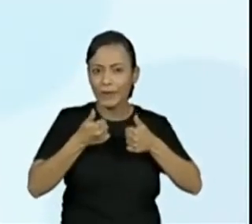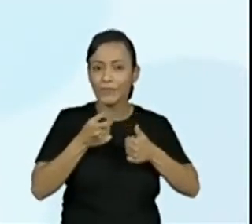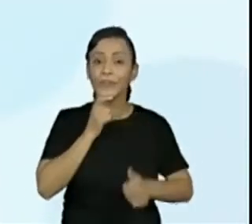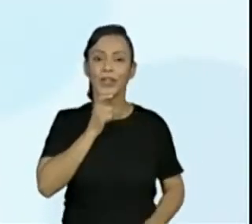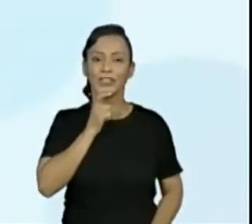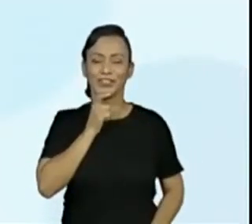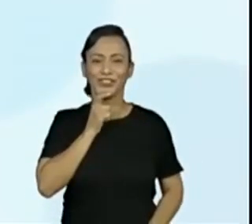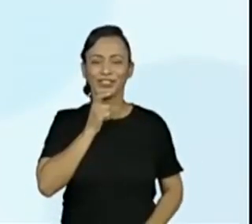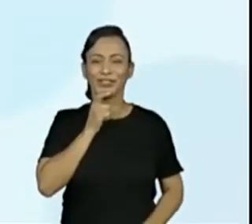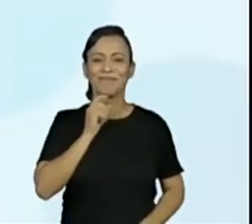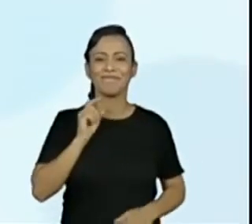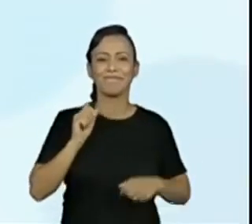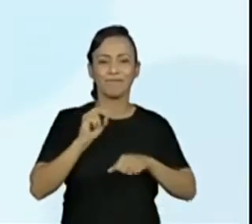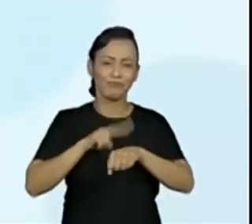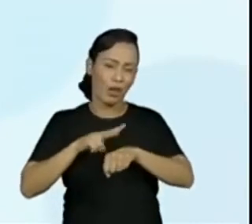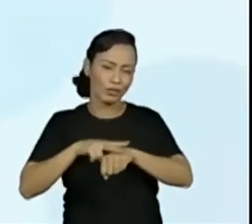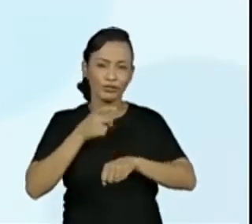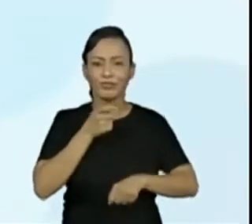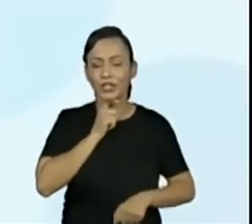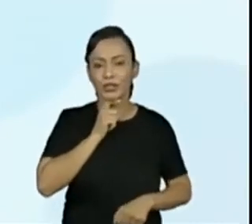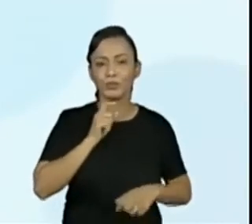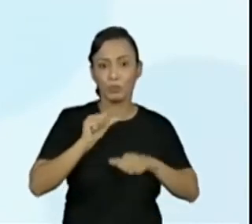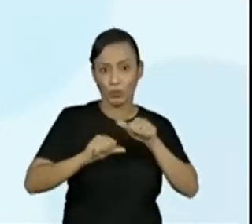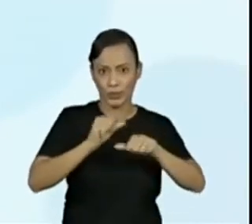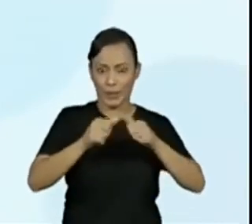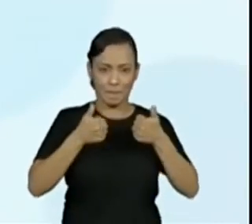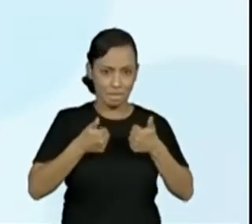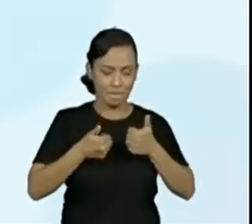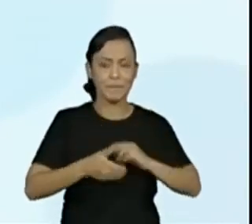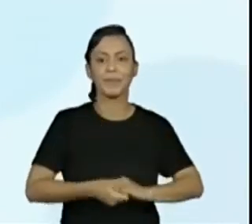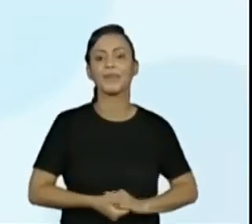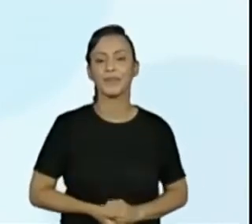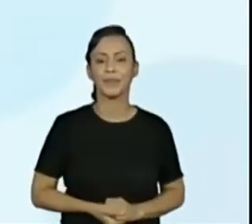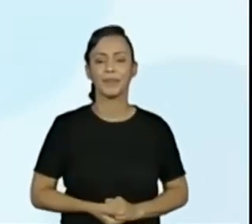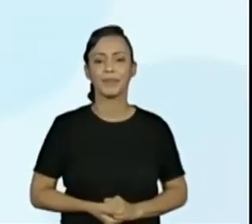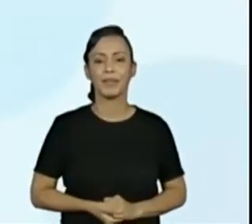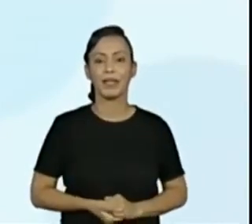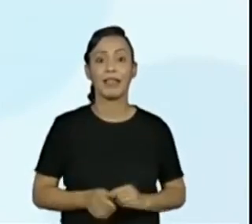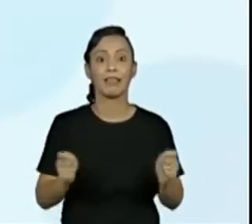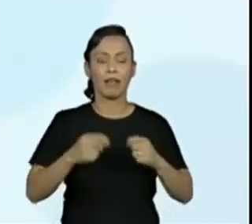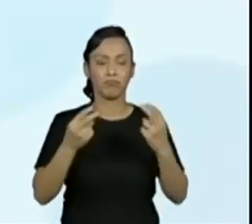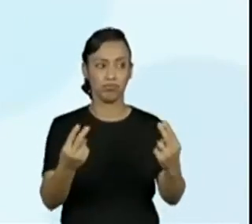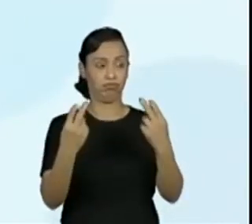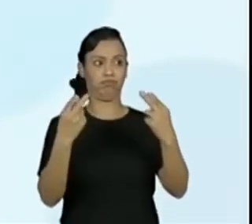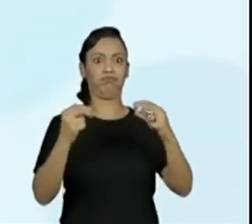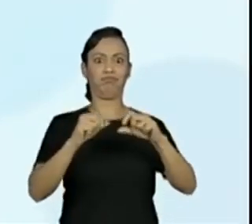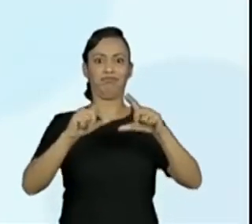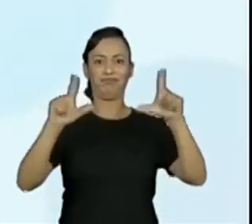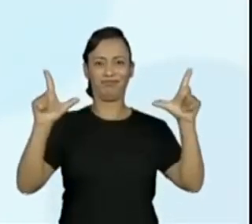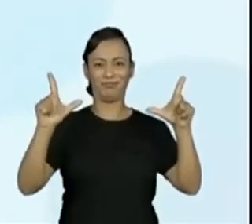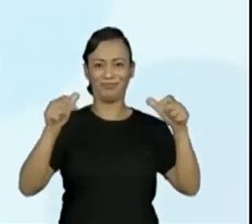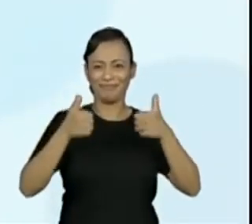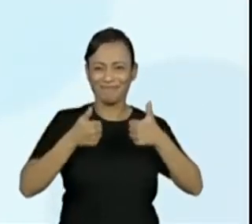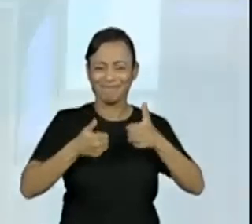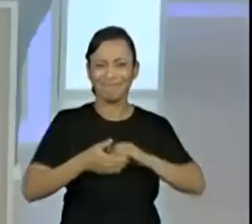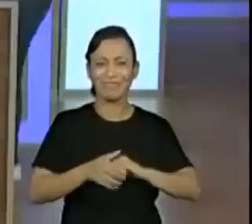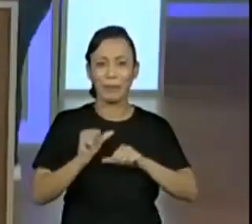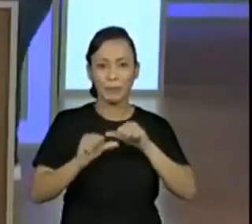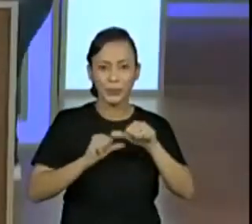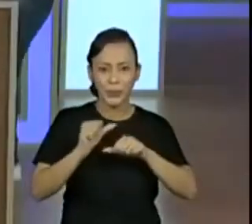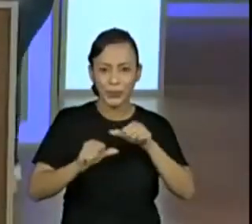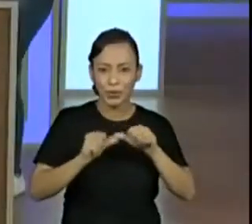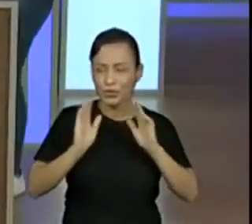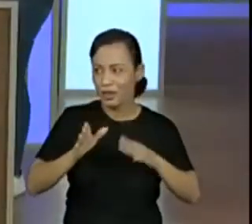verde, que eu acho que vai dar melhor a cor, né? Justamente para elas terem aí uma ideia. E aí, como que você vai? Você mudou sua